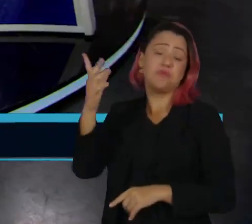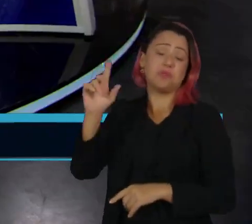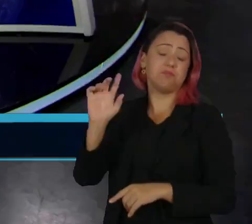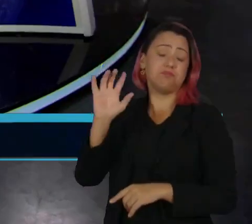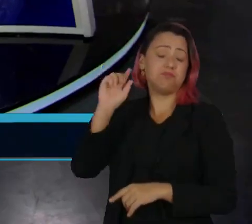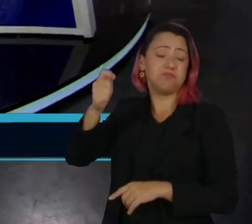Essa a cara.